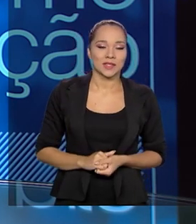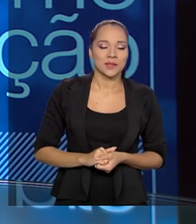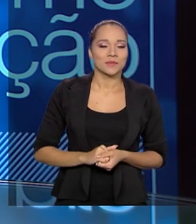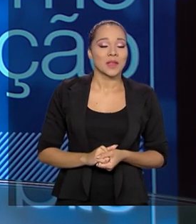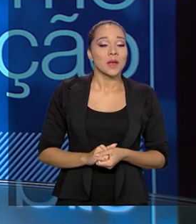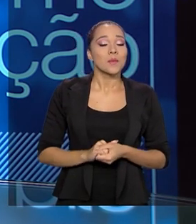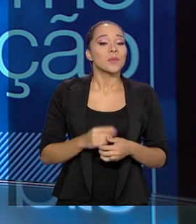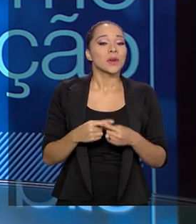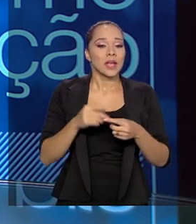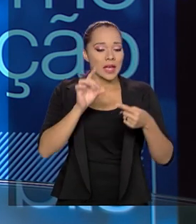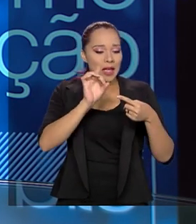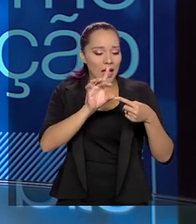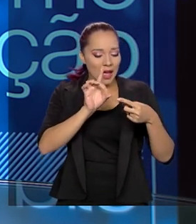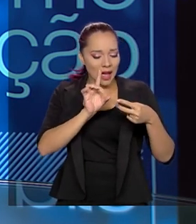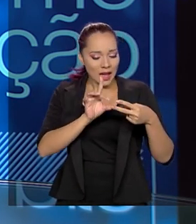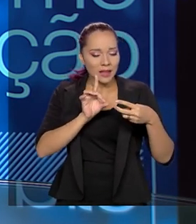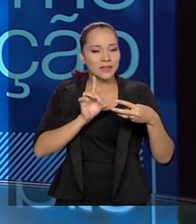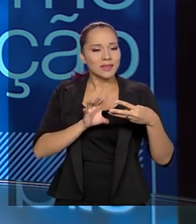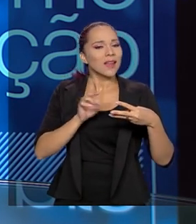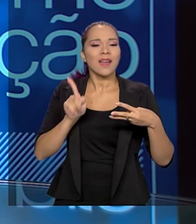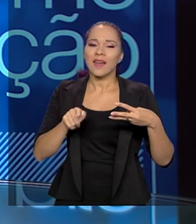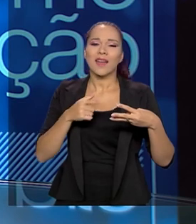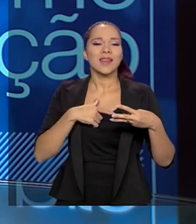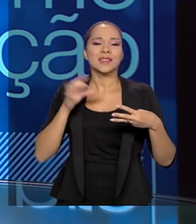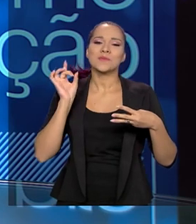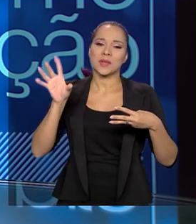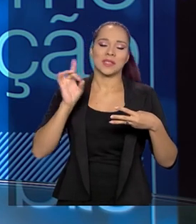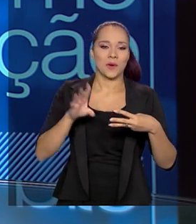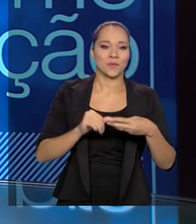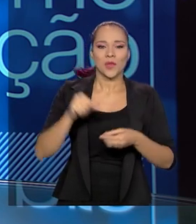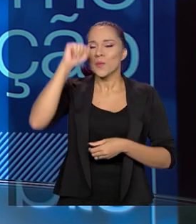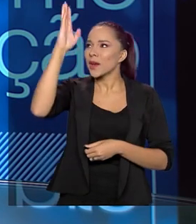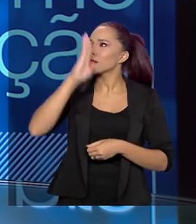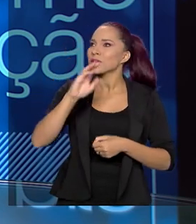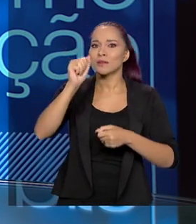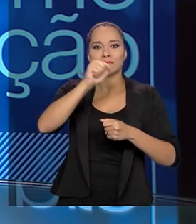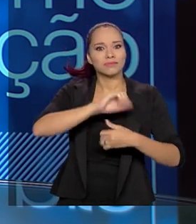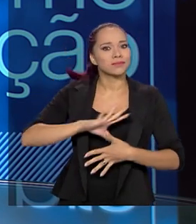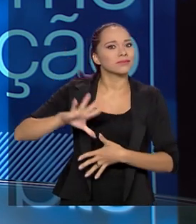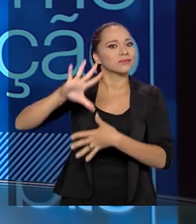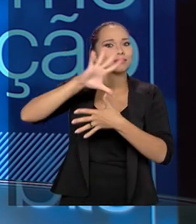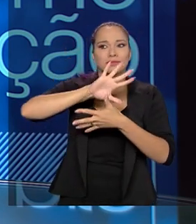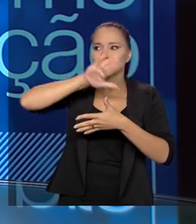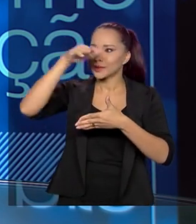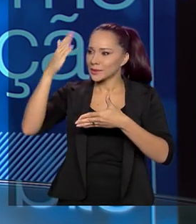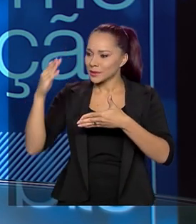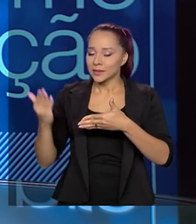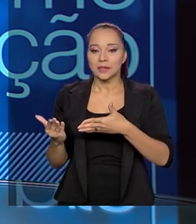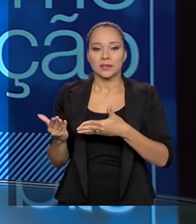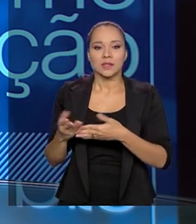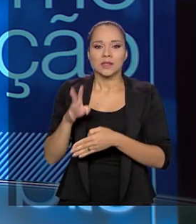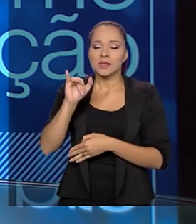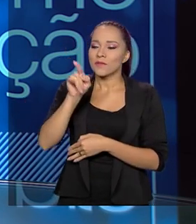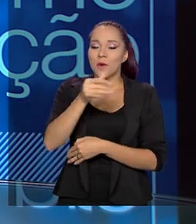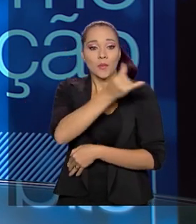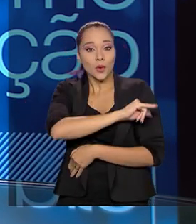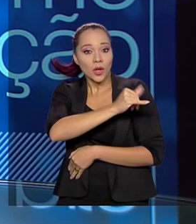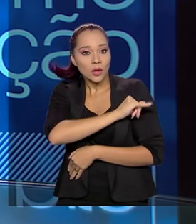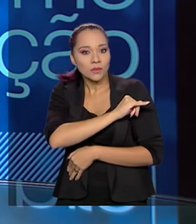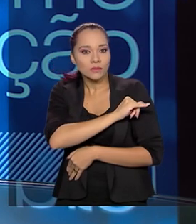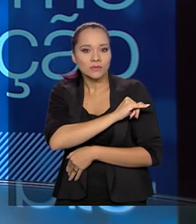cada local tem a sua peculiaridade. O Brasil é um continente. Você vê, se for para o Rio de Janeiro,